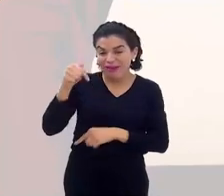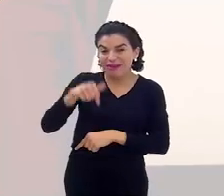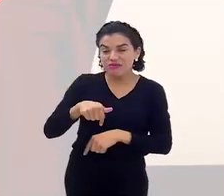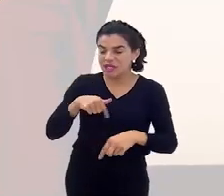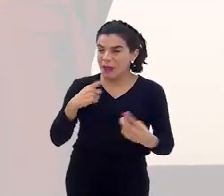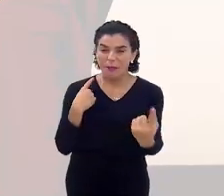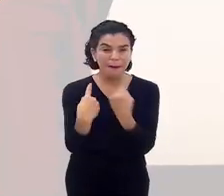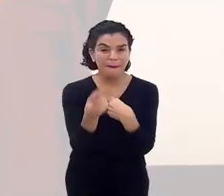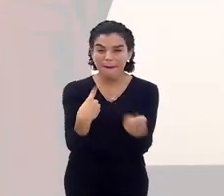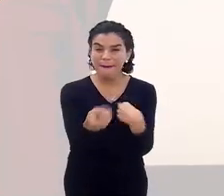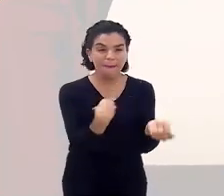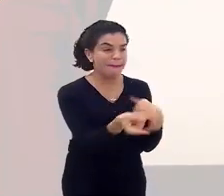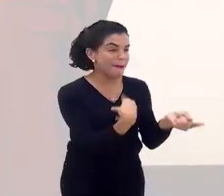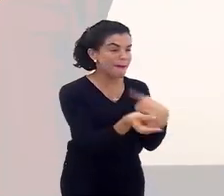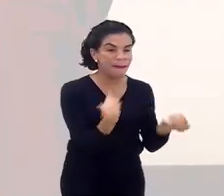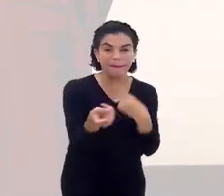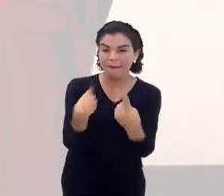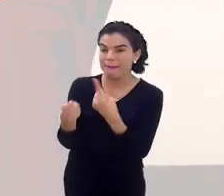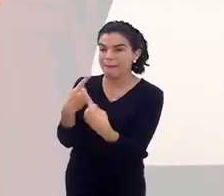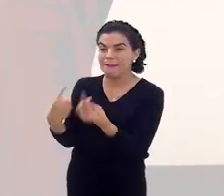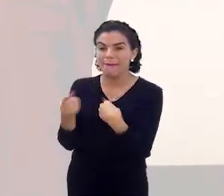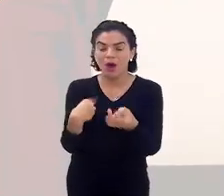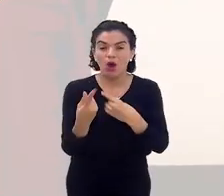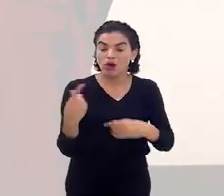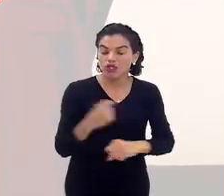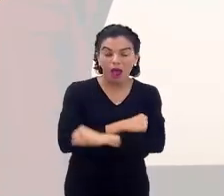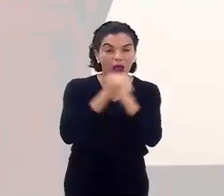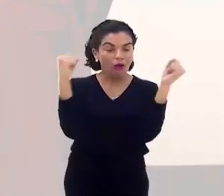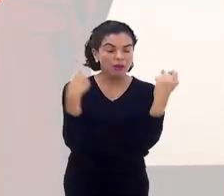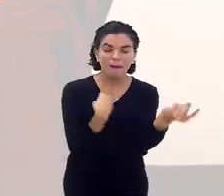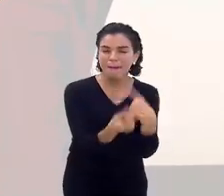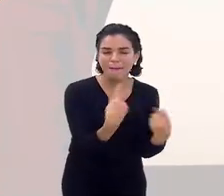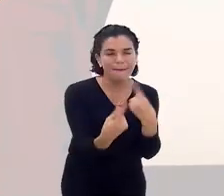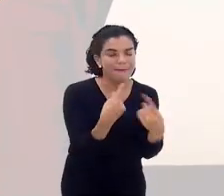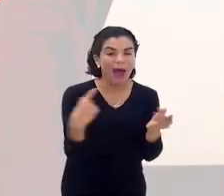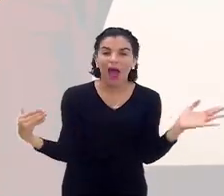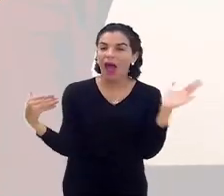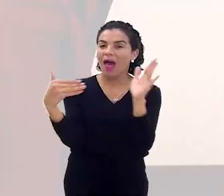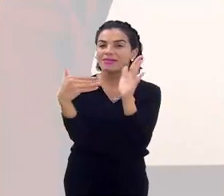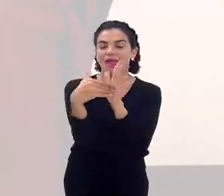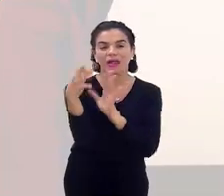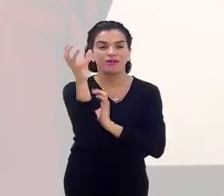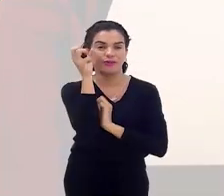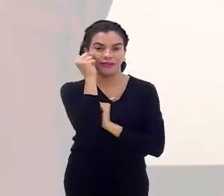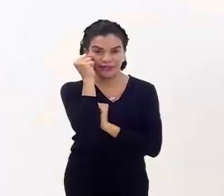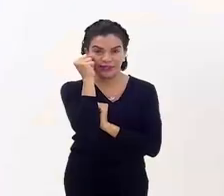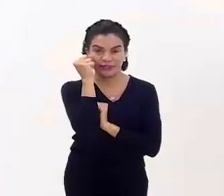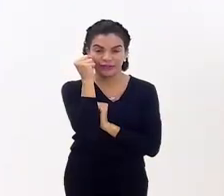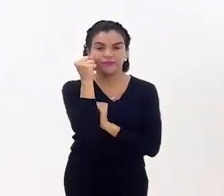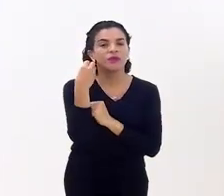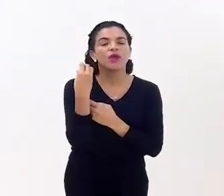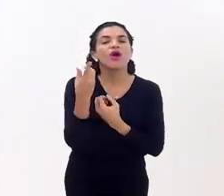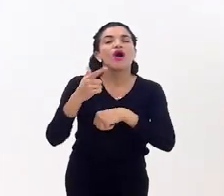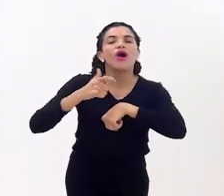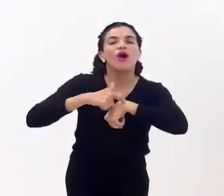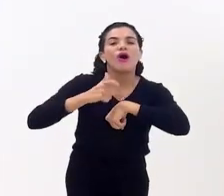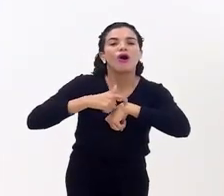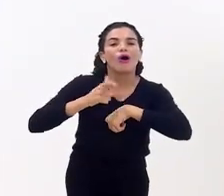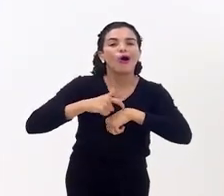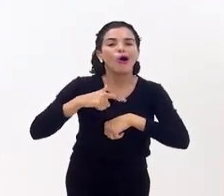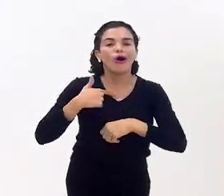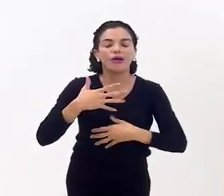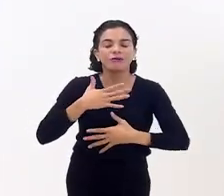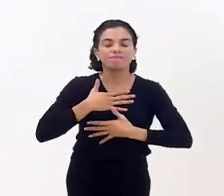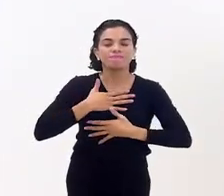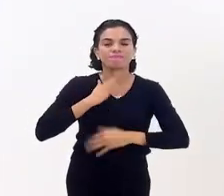aqui você está correndo o tempo todo, nem hoje. Hoje é um dia que eu já amanheci correndo e vou correndo até o final do dia. E aí, qual é a hora que